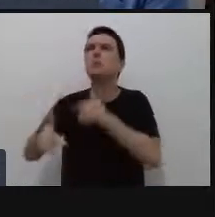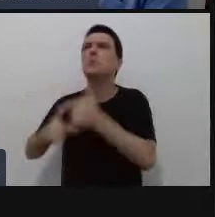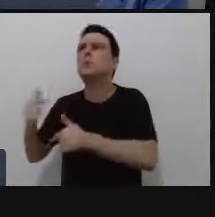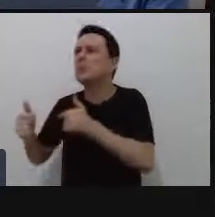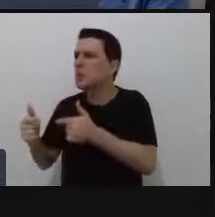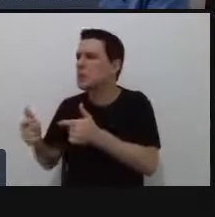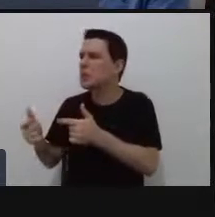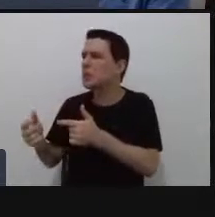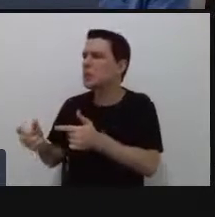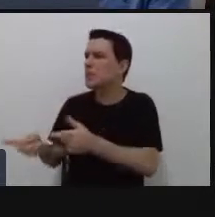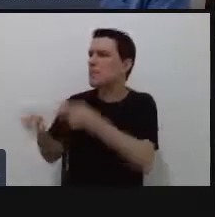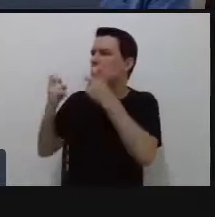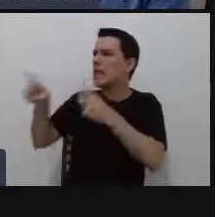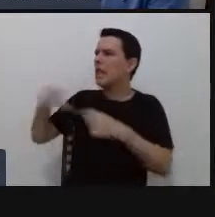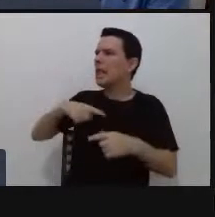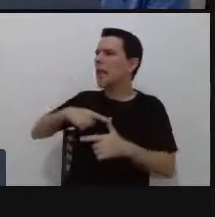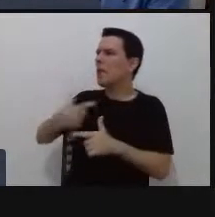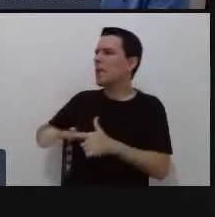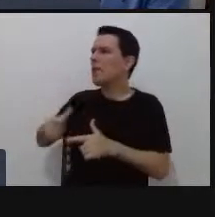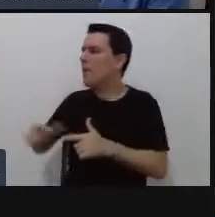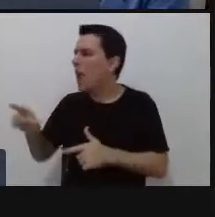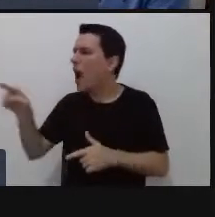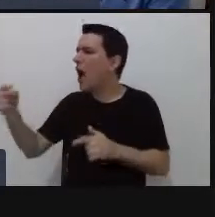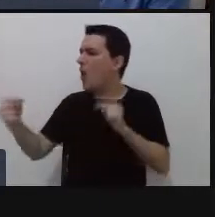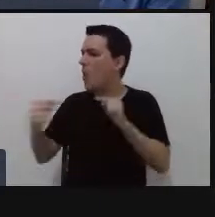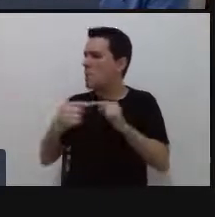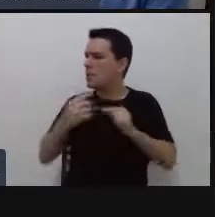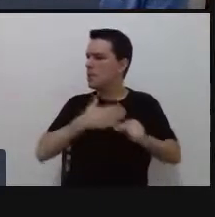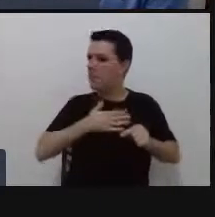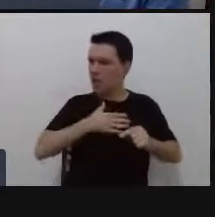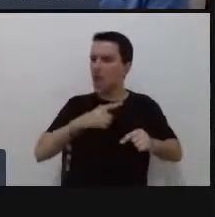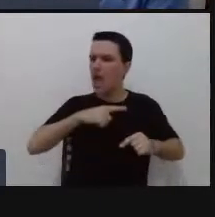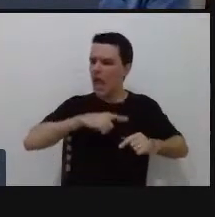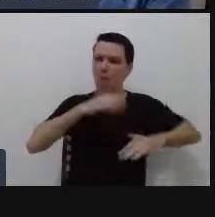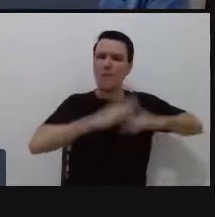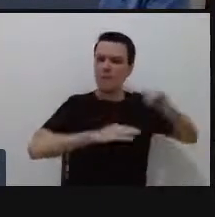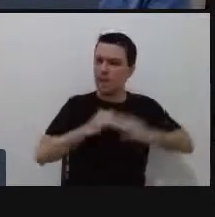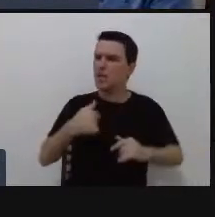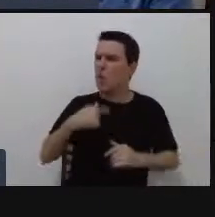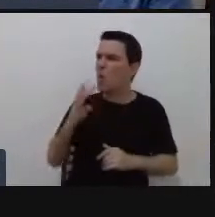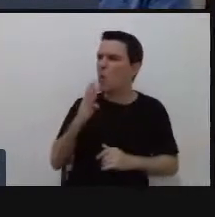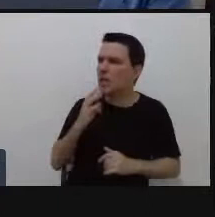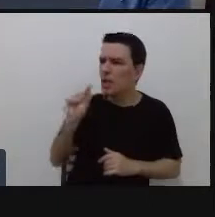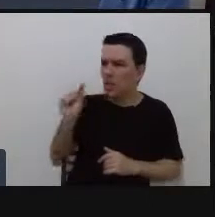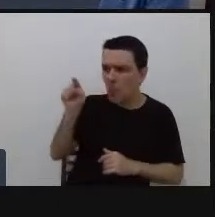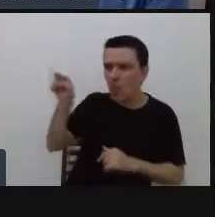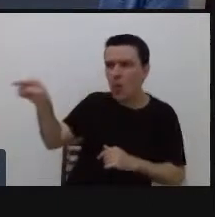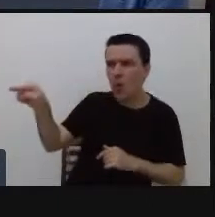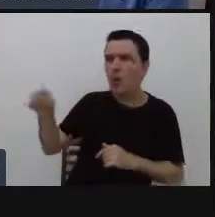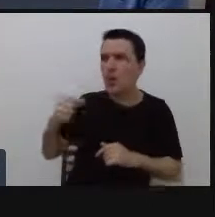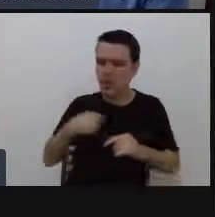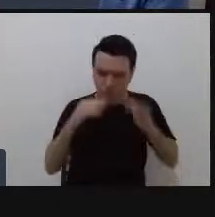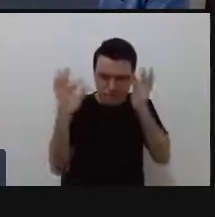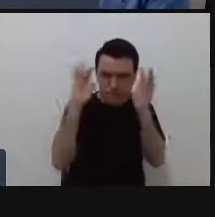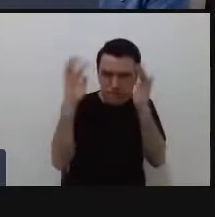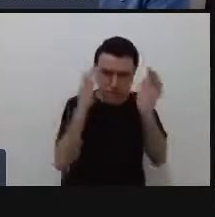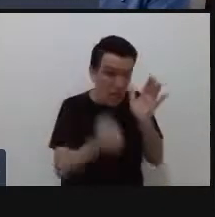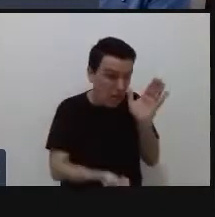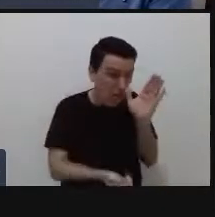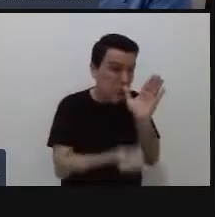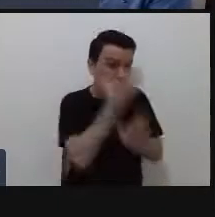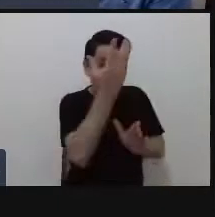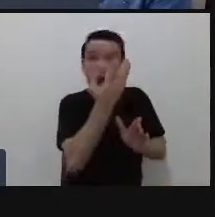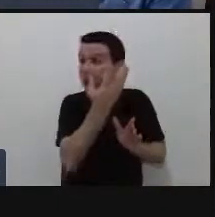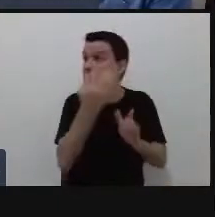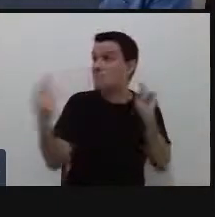com uma situação em que vocês, opa, mas eu acho que eu também sei um pouco disso. E aí, foi lá e criou uma solução que conseguiu